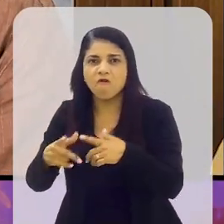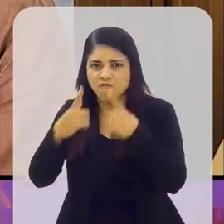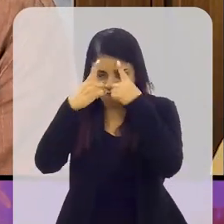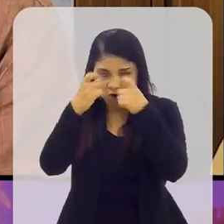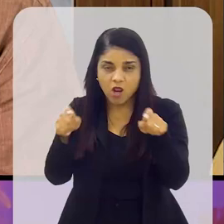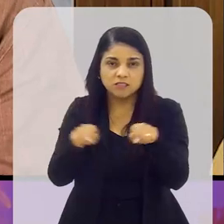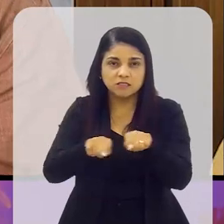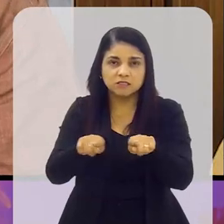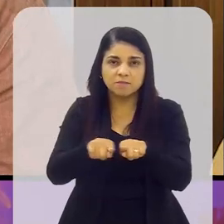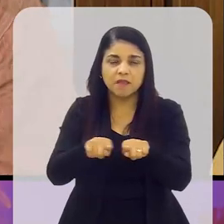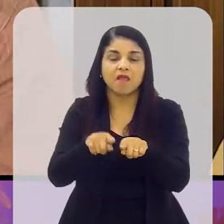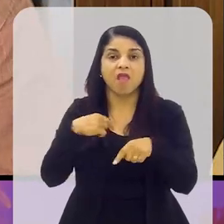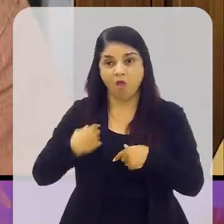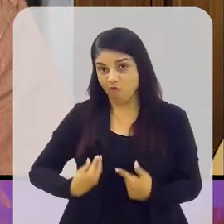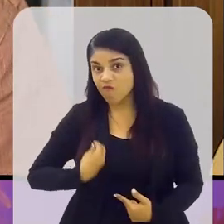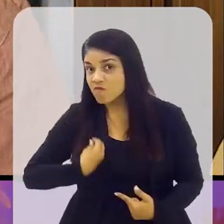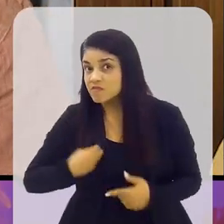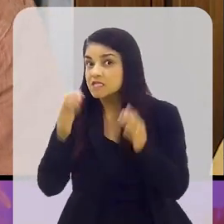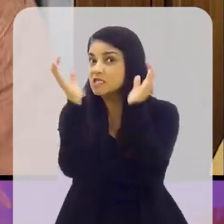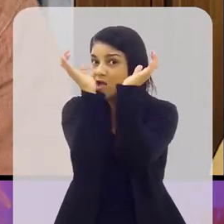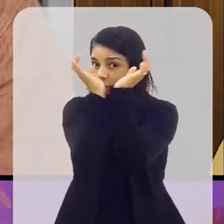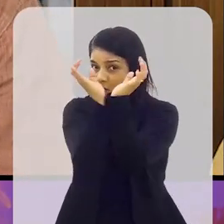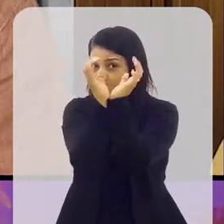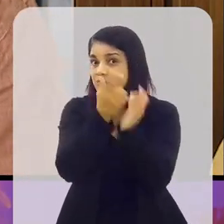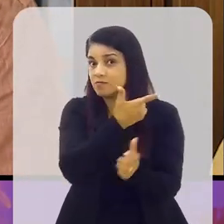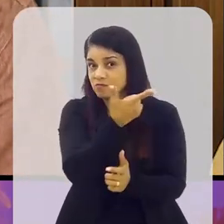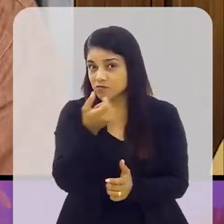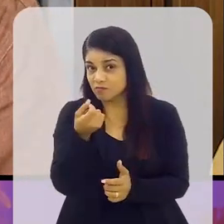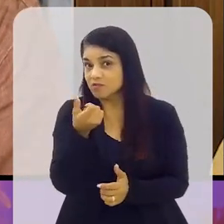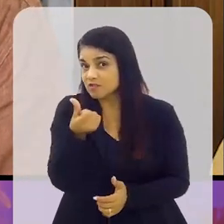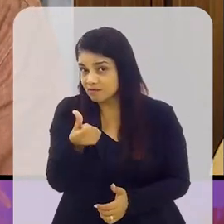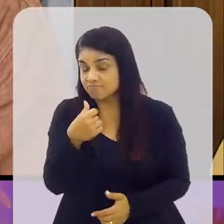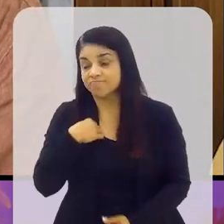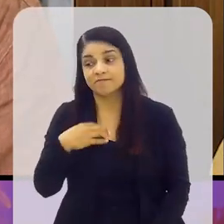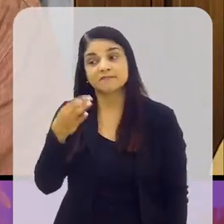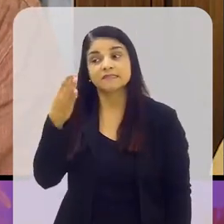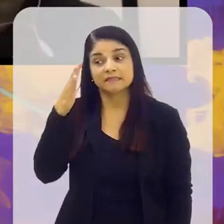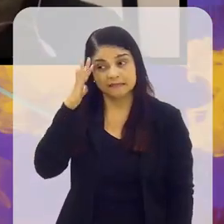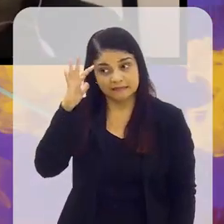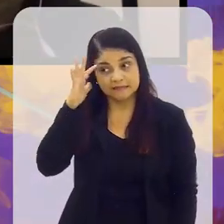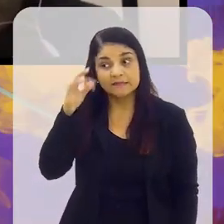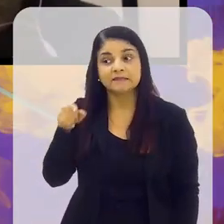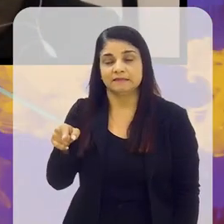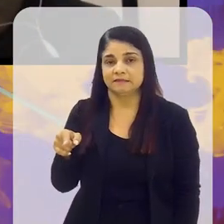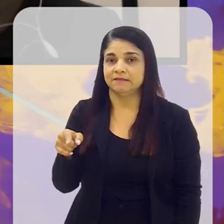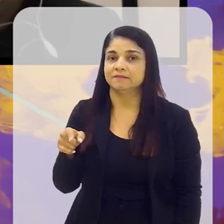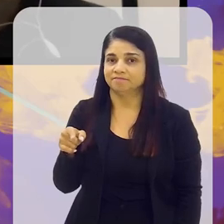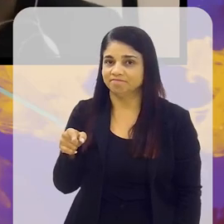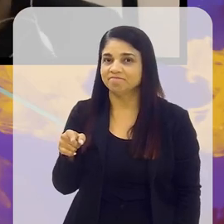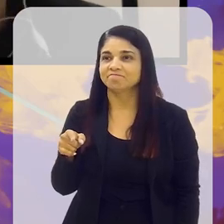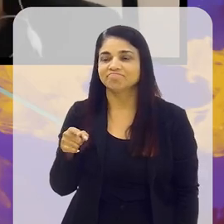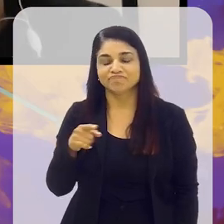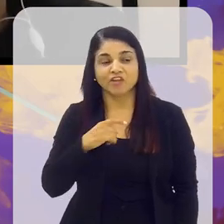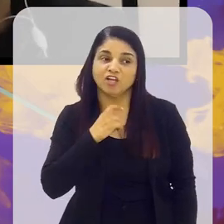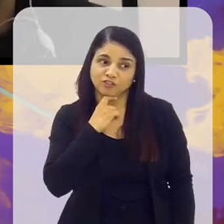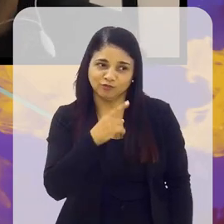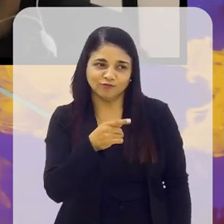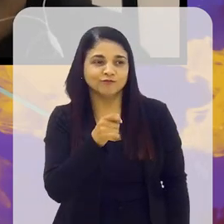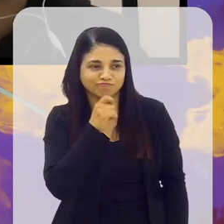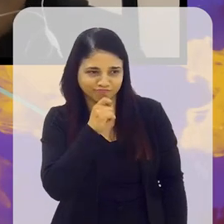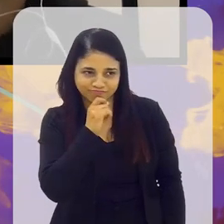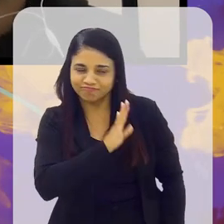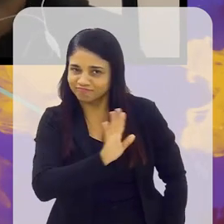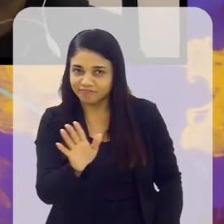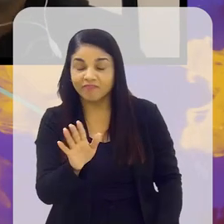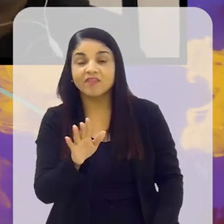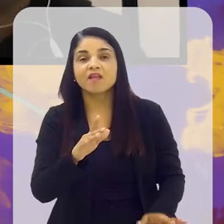violência, Felipe. Isso eu vivenciei na Copa do Mundo da Alemanha, para você ter uma ideia. Não, sem dúvida. Foi o